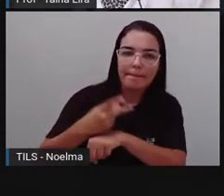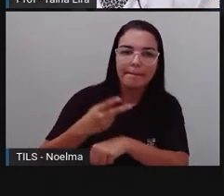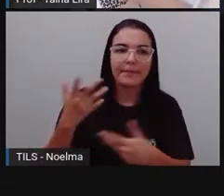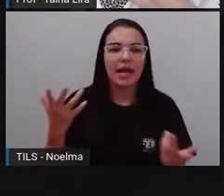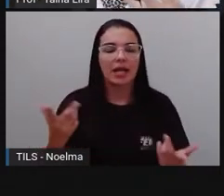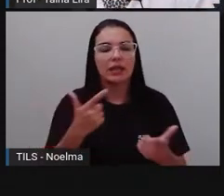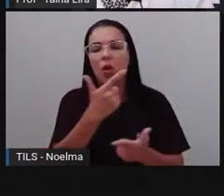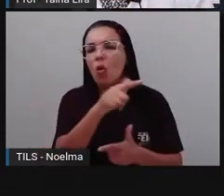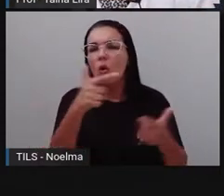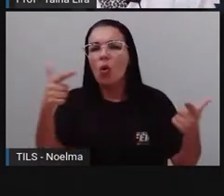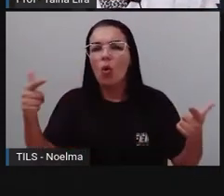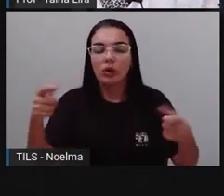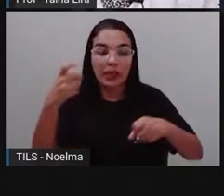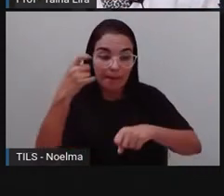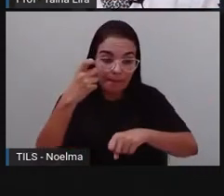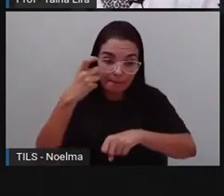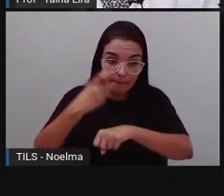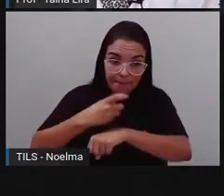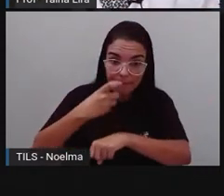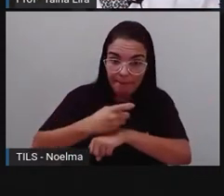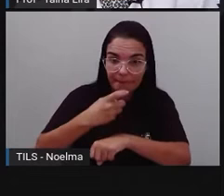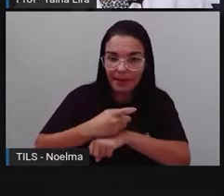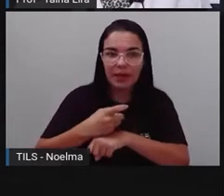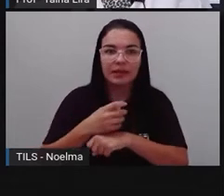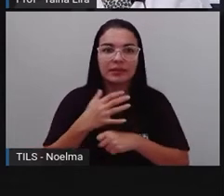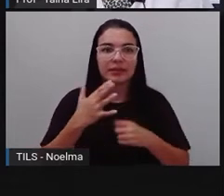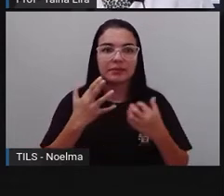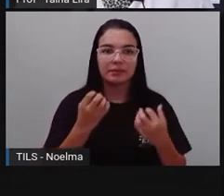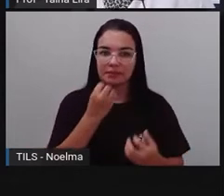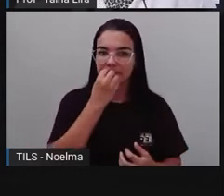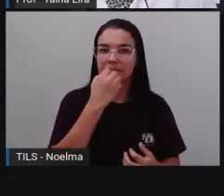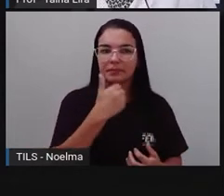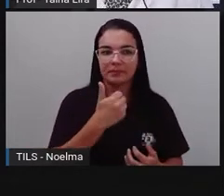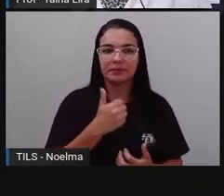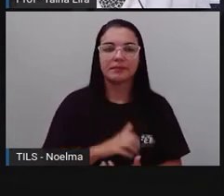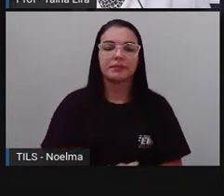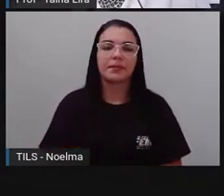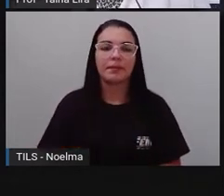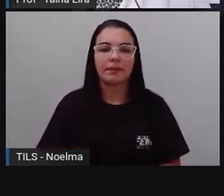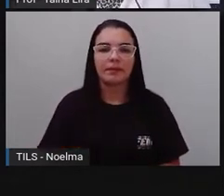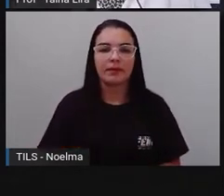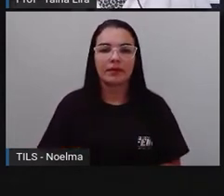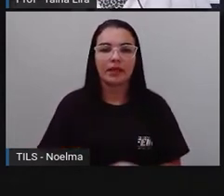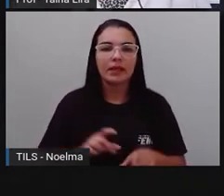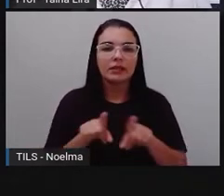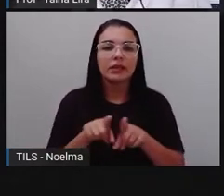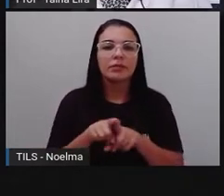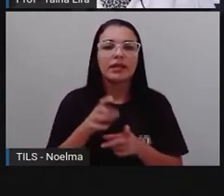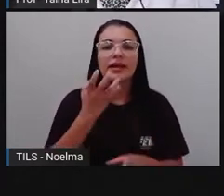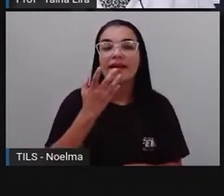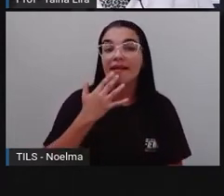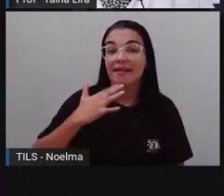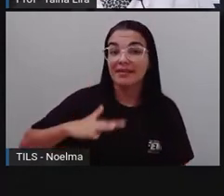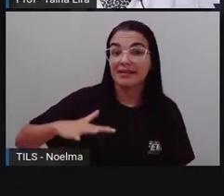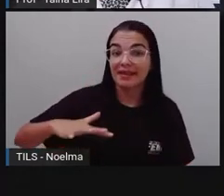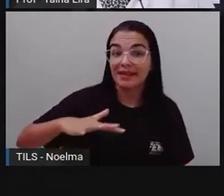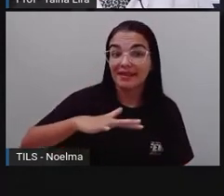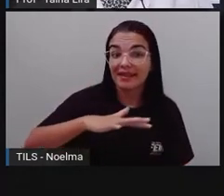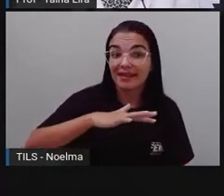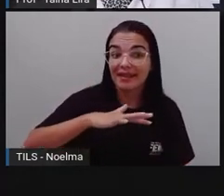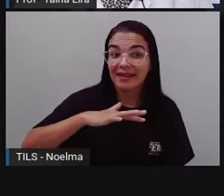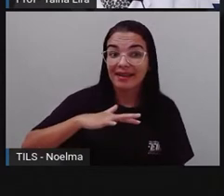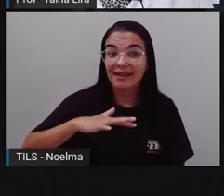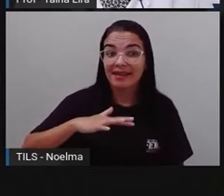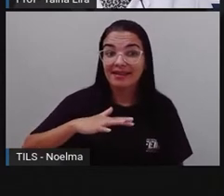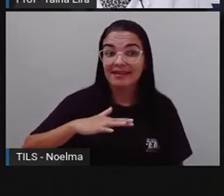procuram outras pedras preciosas ali no solo, tá? Sobre as crianças ribeirinhas, olha lá, algumas